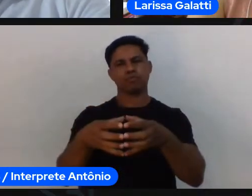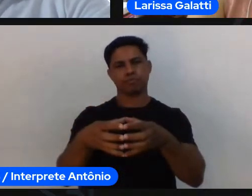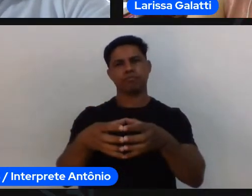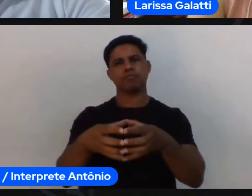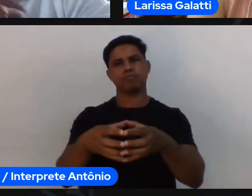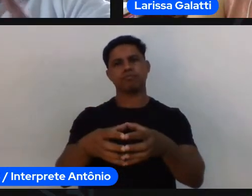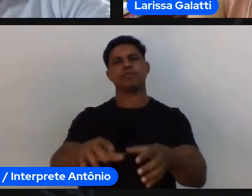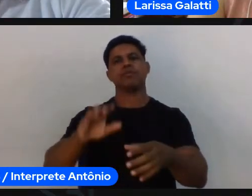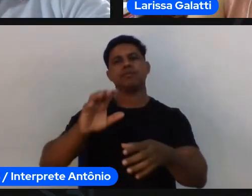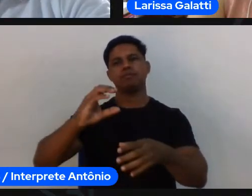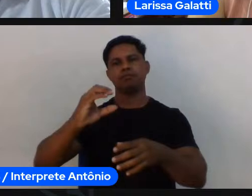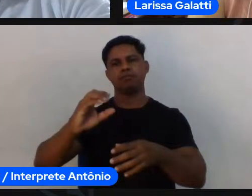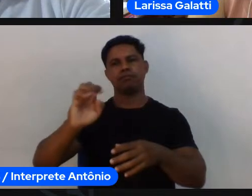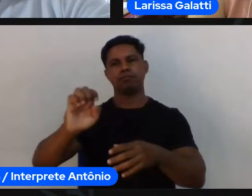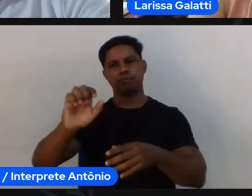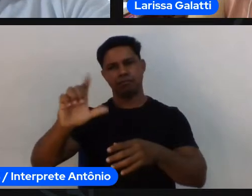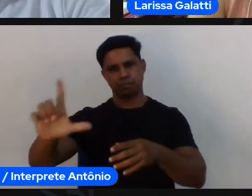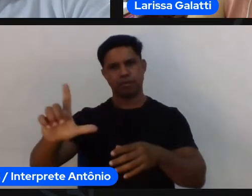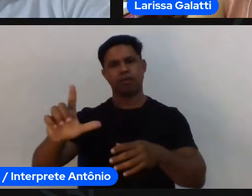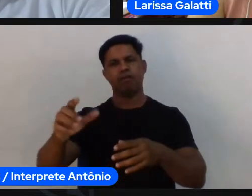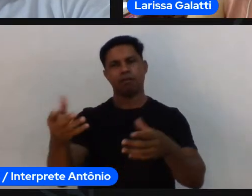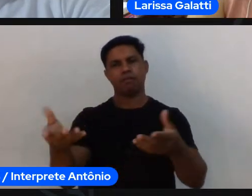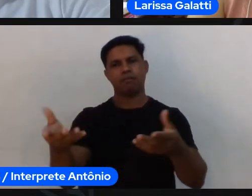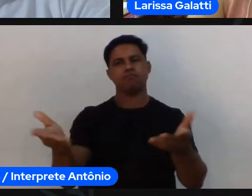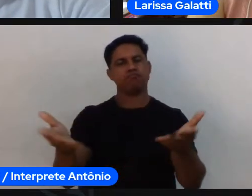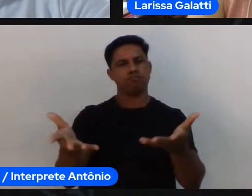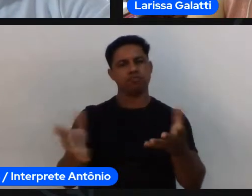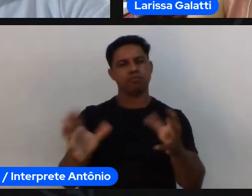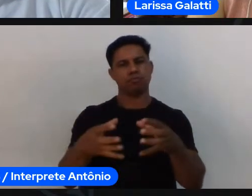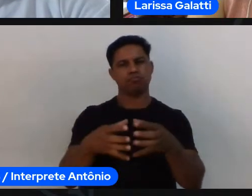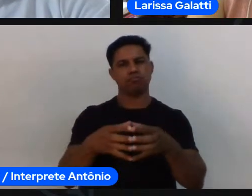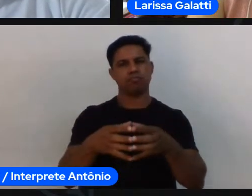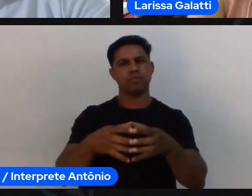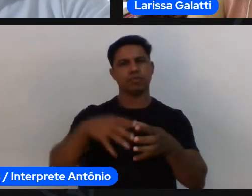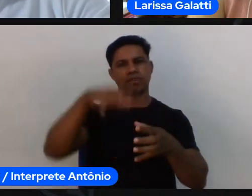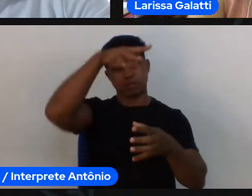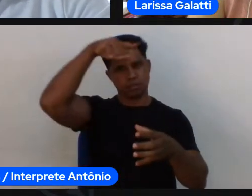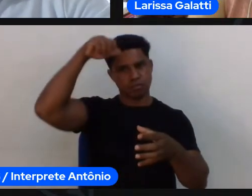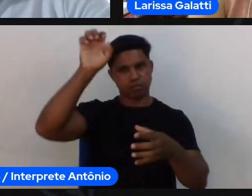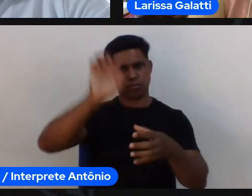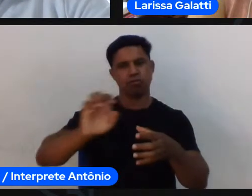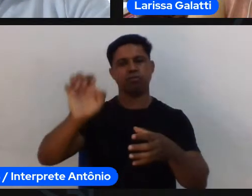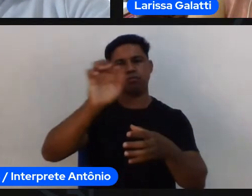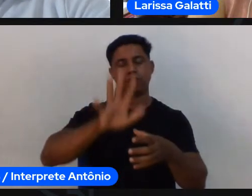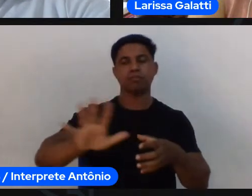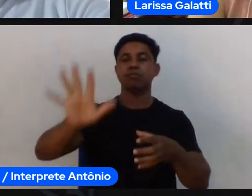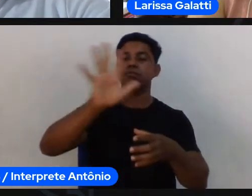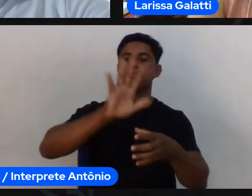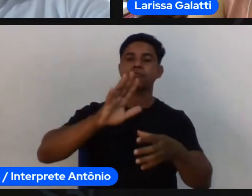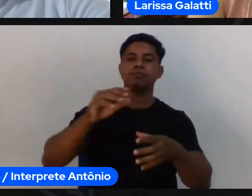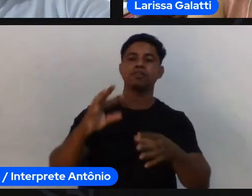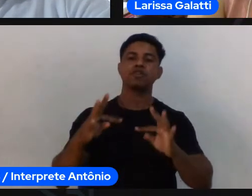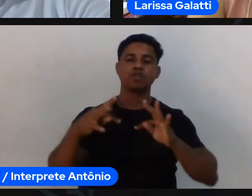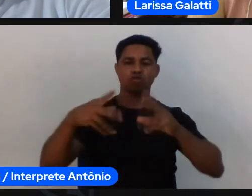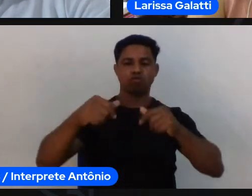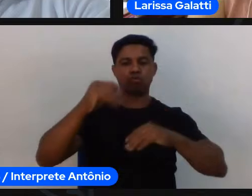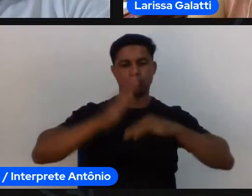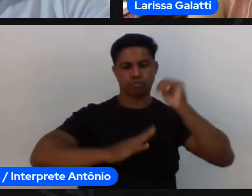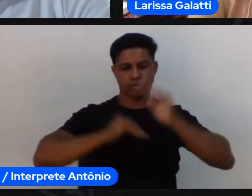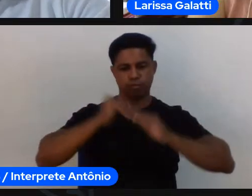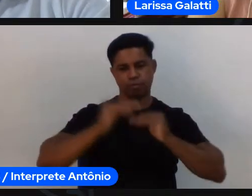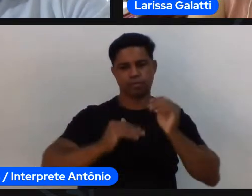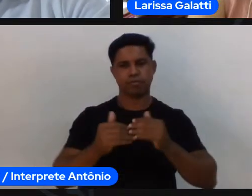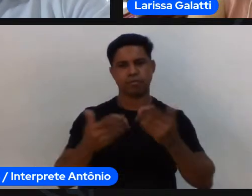né da SAEL do do estado de Mato Grosso todos os profissionais que aqui estão presentes e que eu também